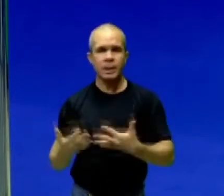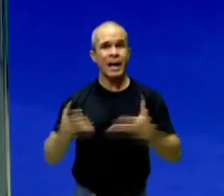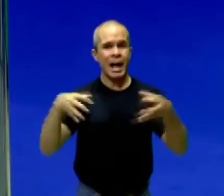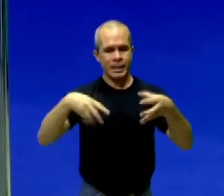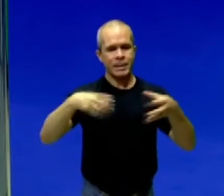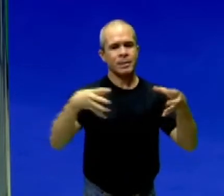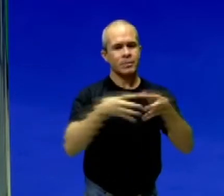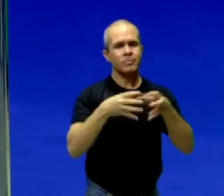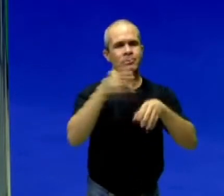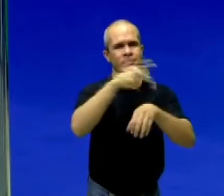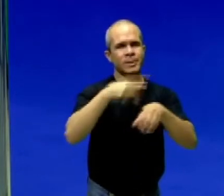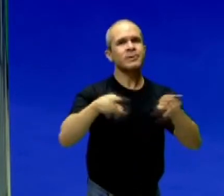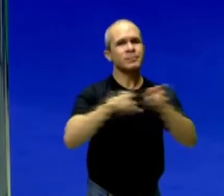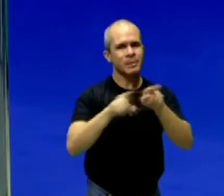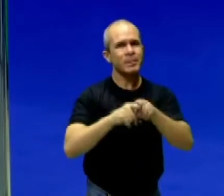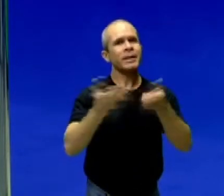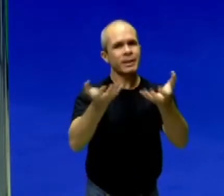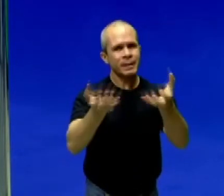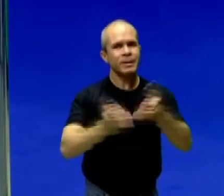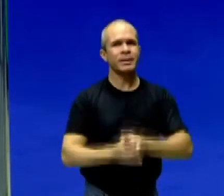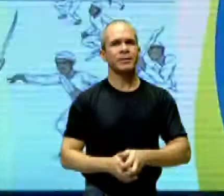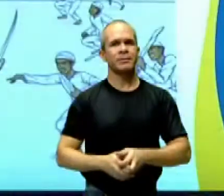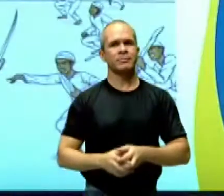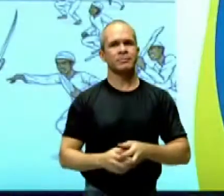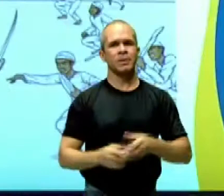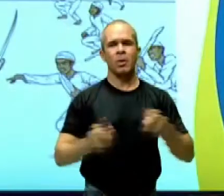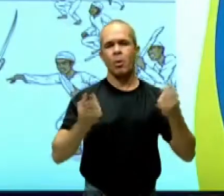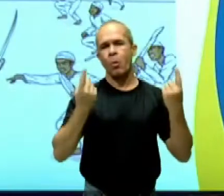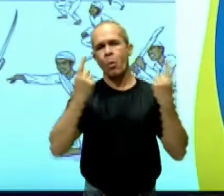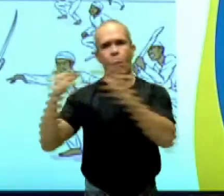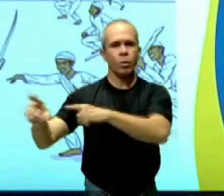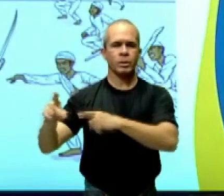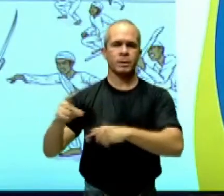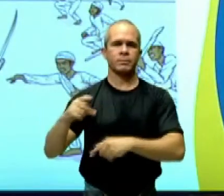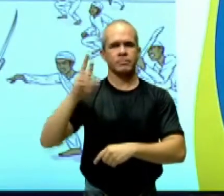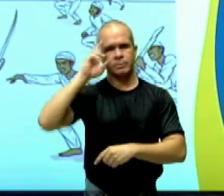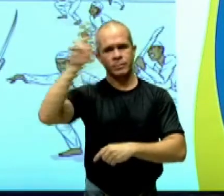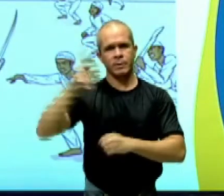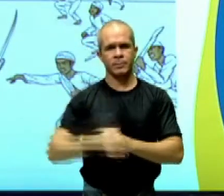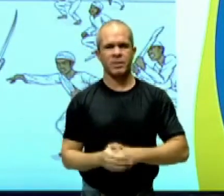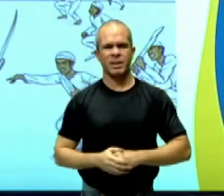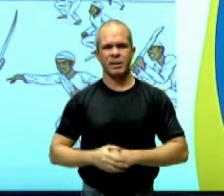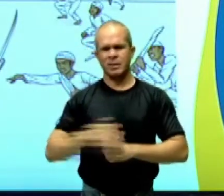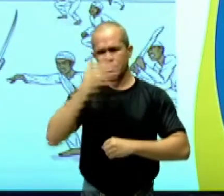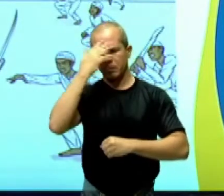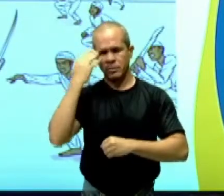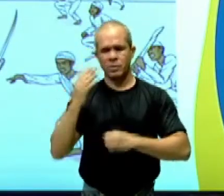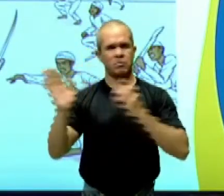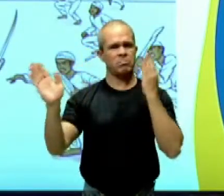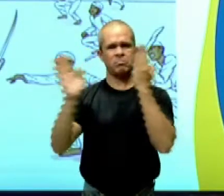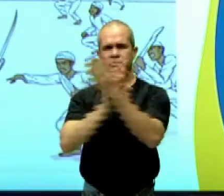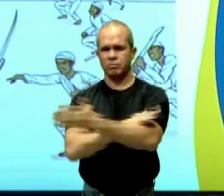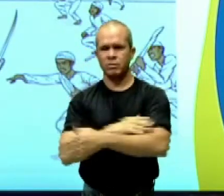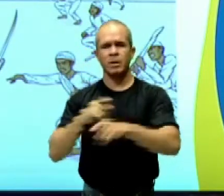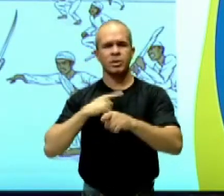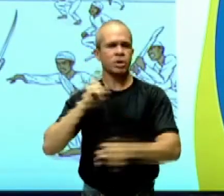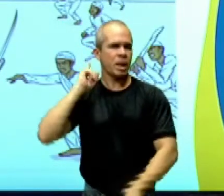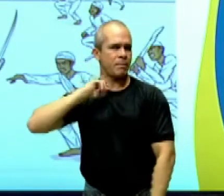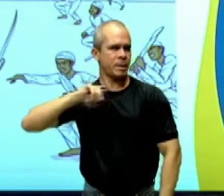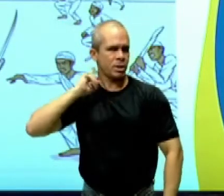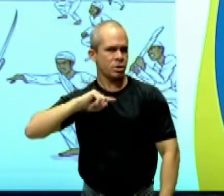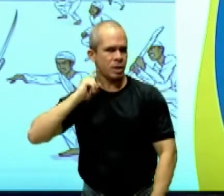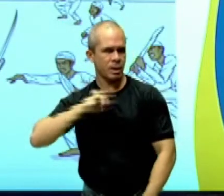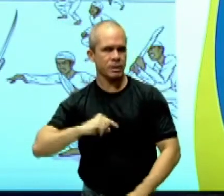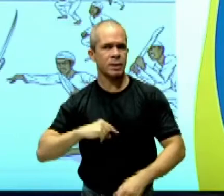fazerem rebeliões. Em 1833, nós tivemos a rebelião de Carrancas, em Minas Gerais, que